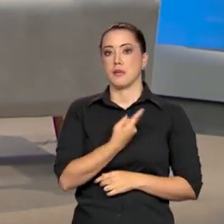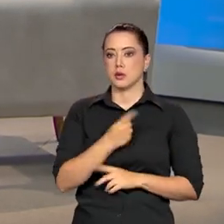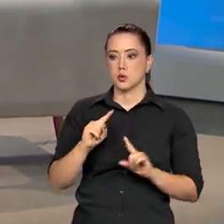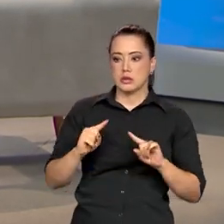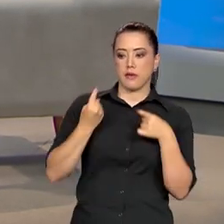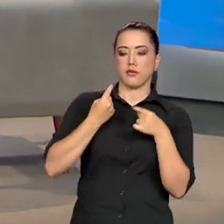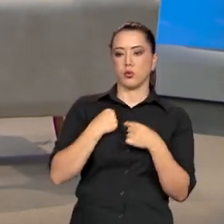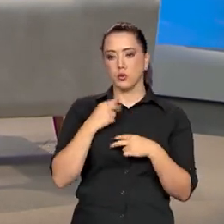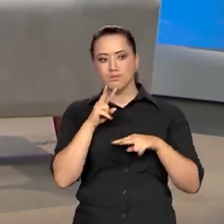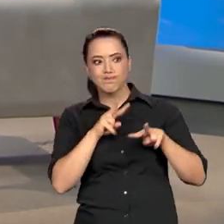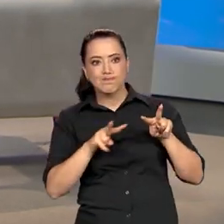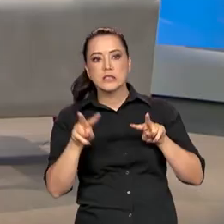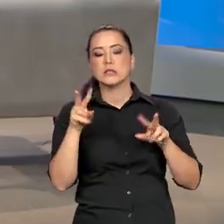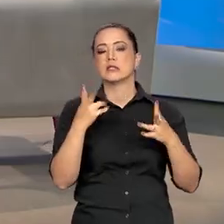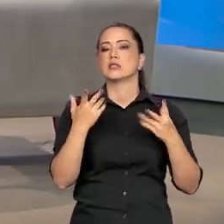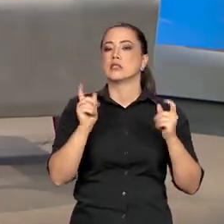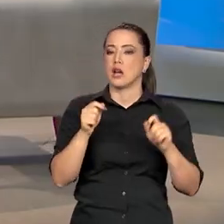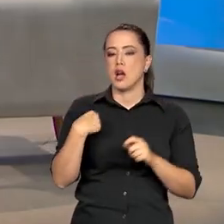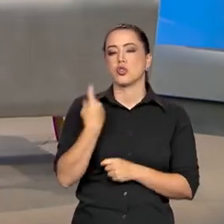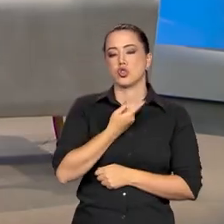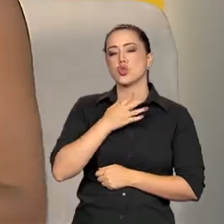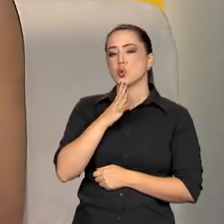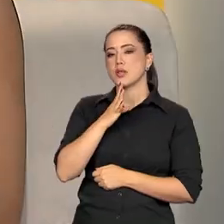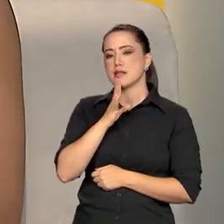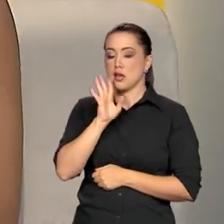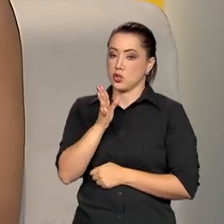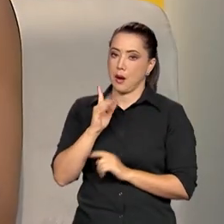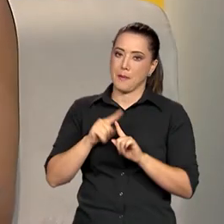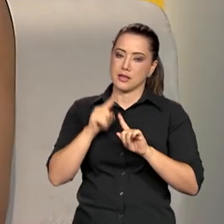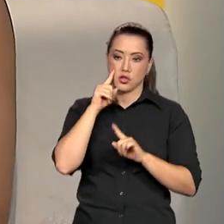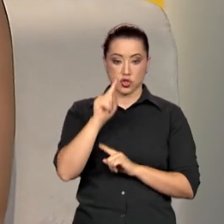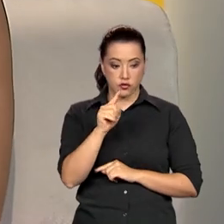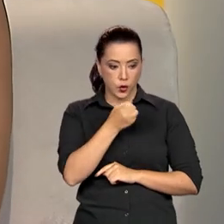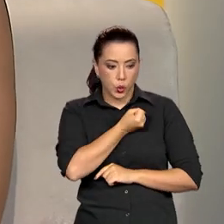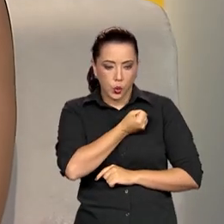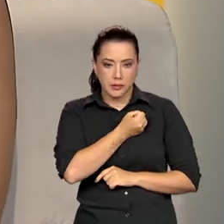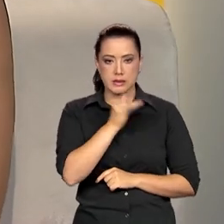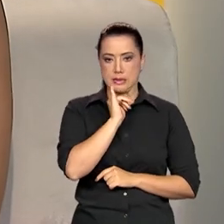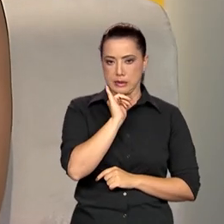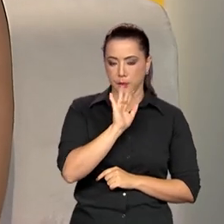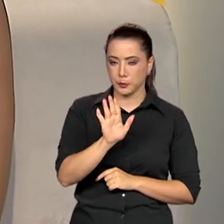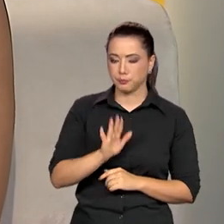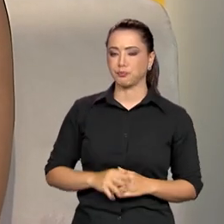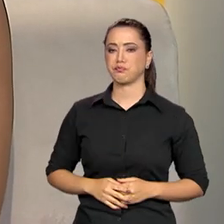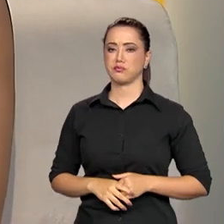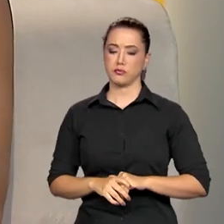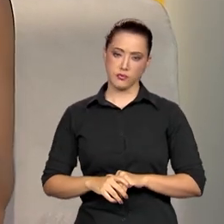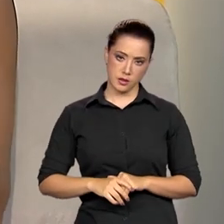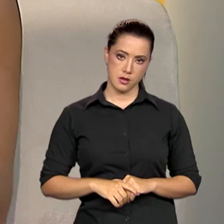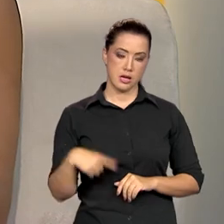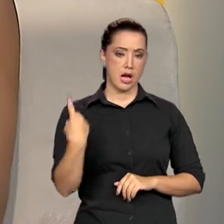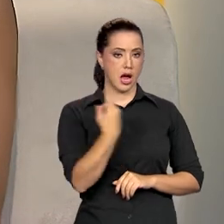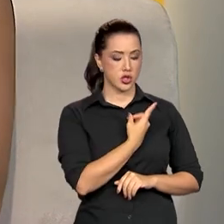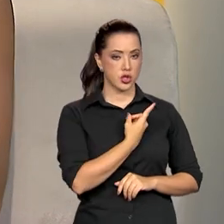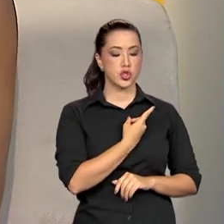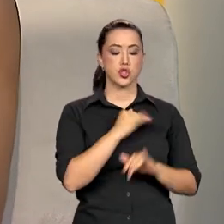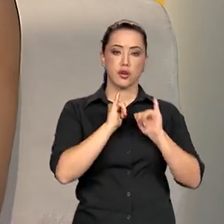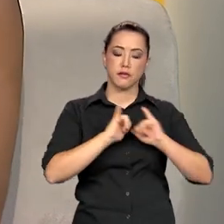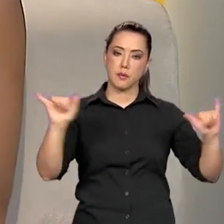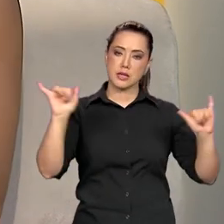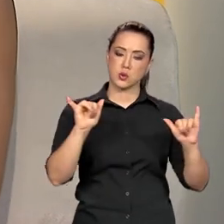diria, de toda situação que a gente já sabia que existia, mas estava vendo ali em questão de números. Então, por exemplo, a gente tinha dados